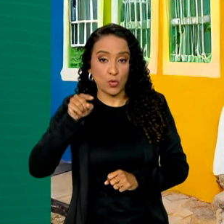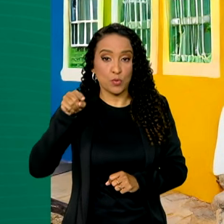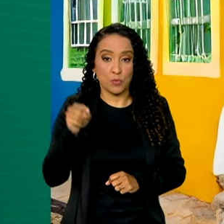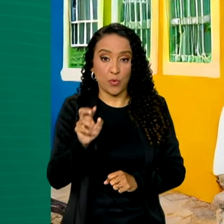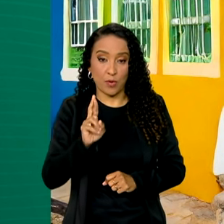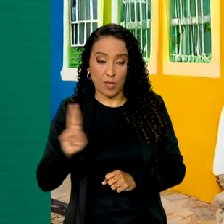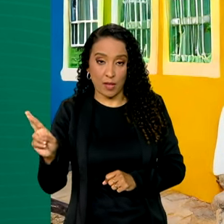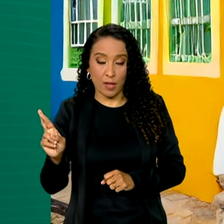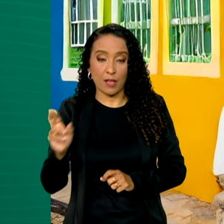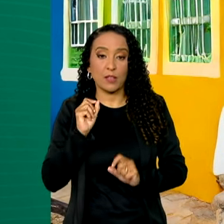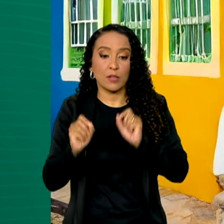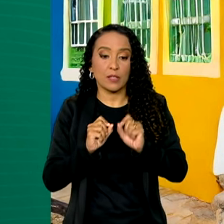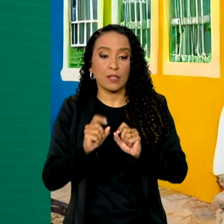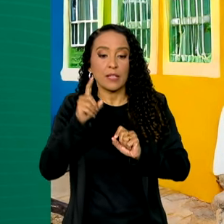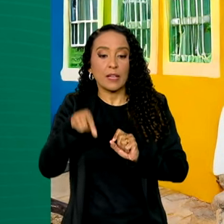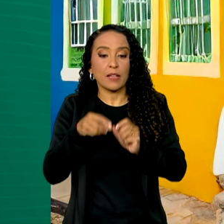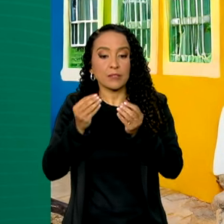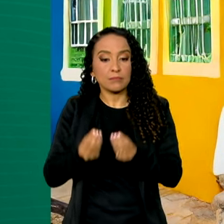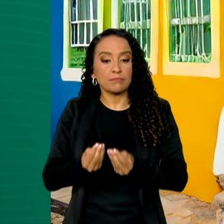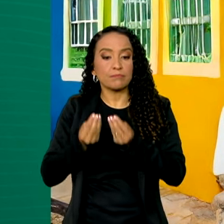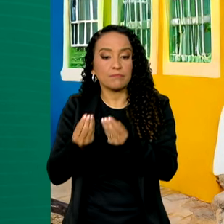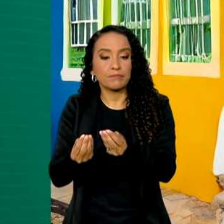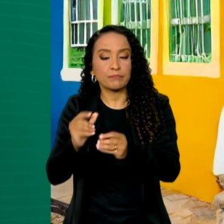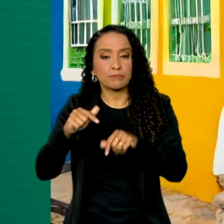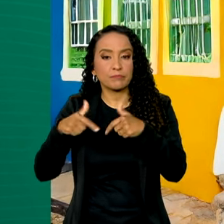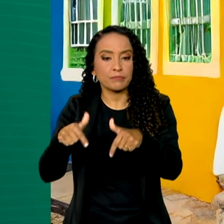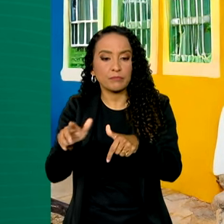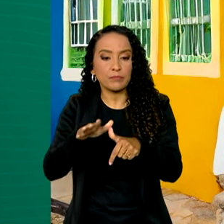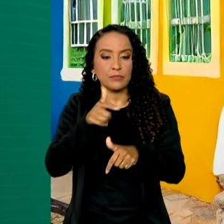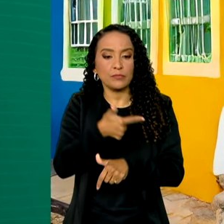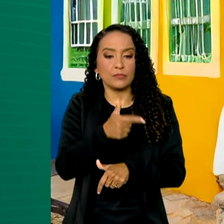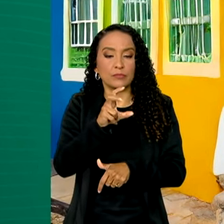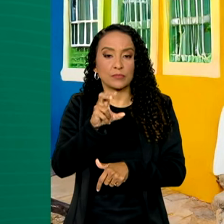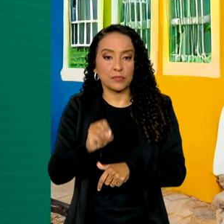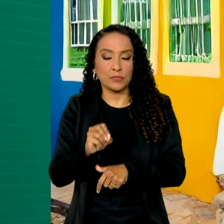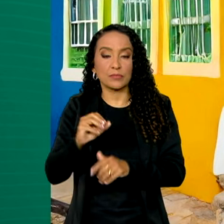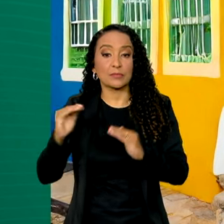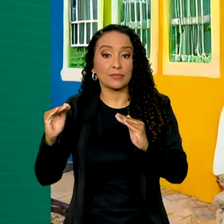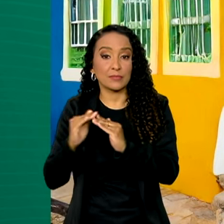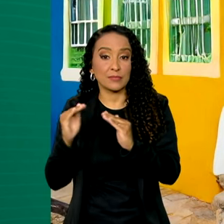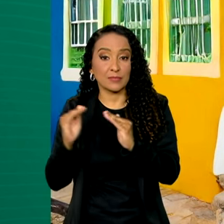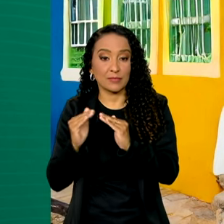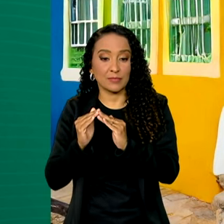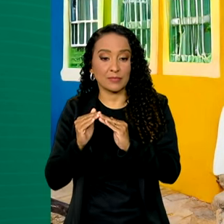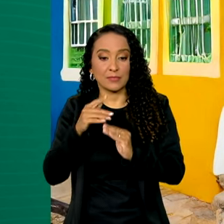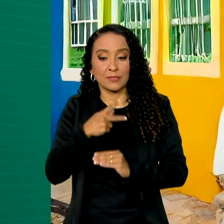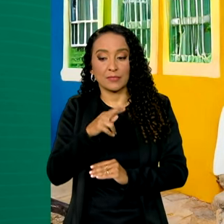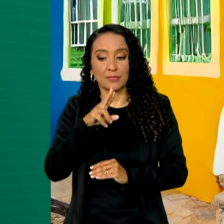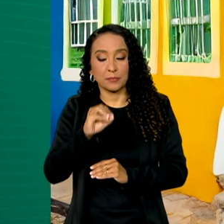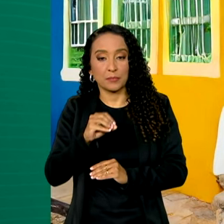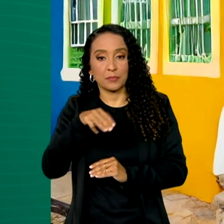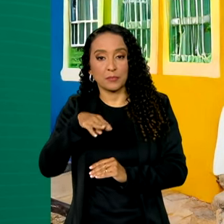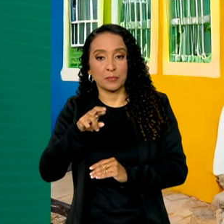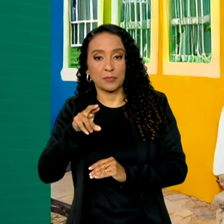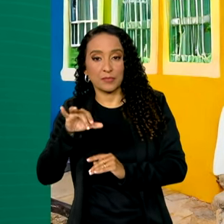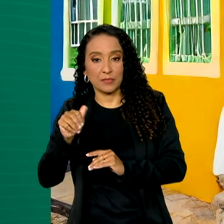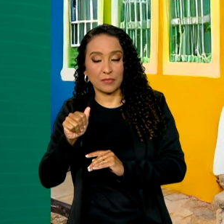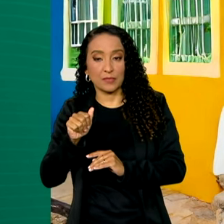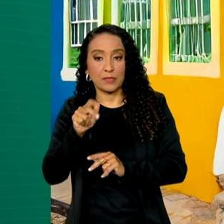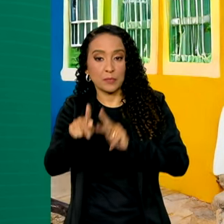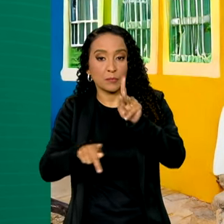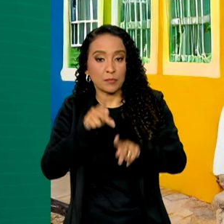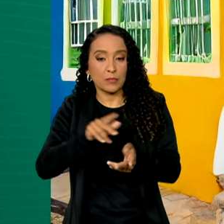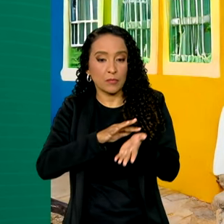mil reais serão empregados em 250 habitações no Pró Moradia, para povos